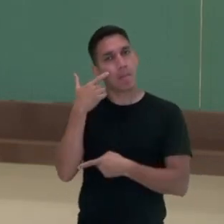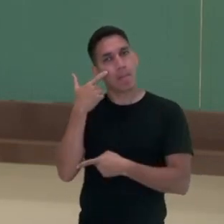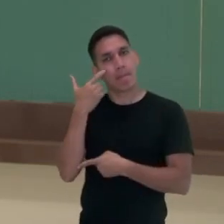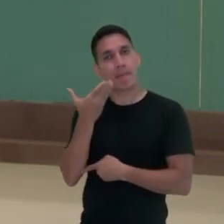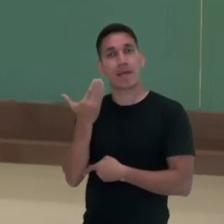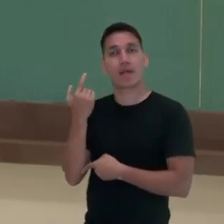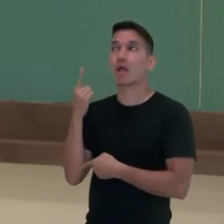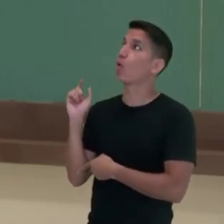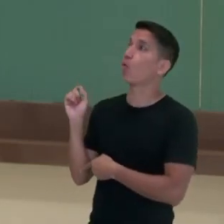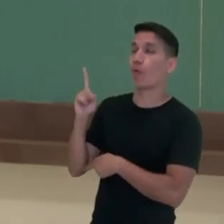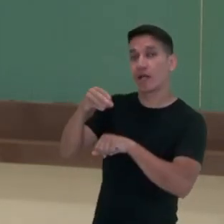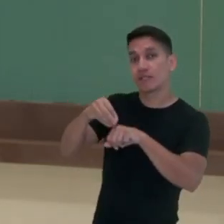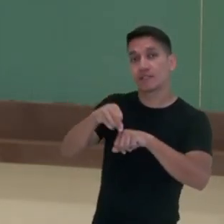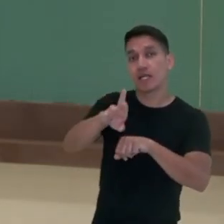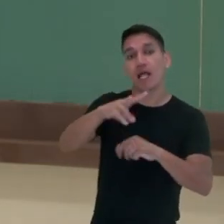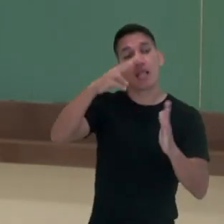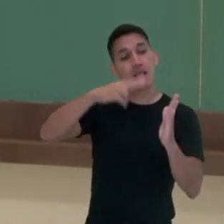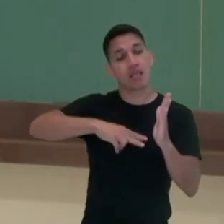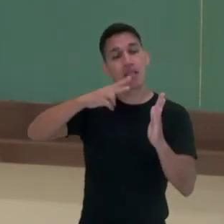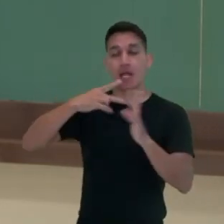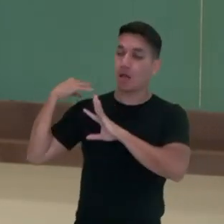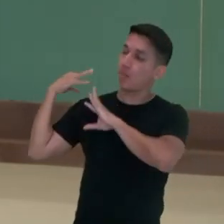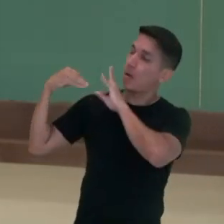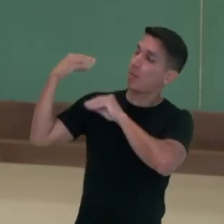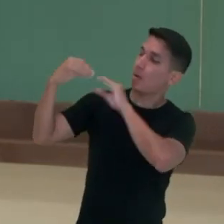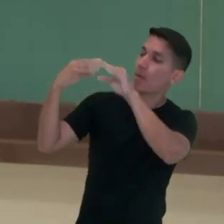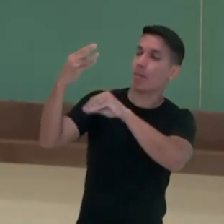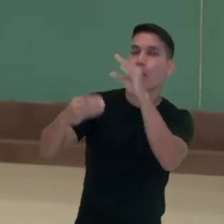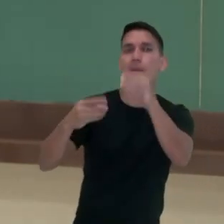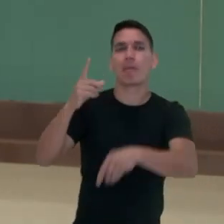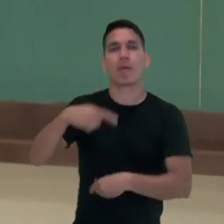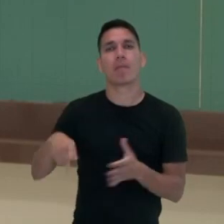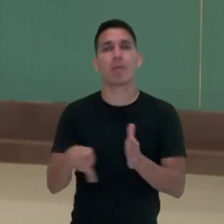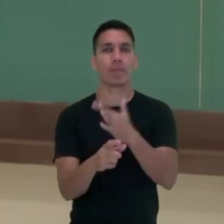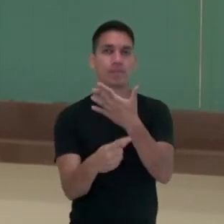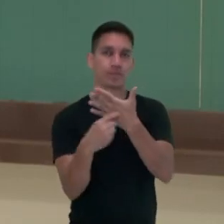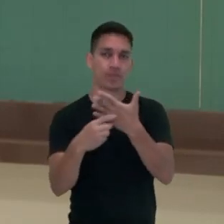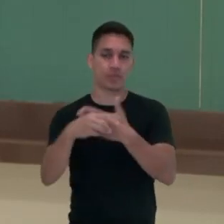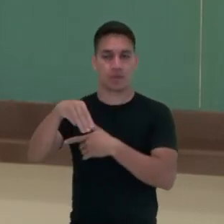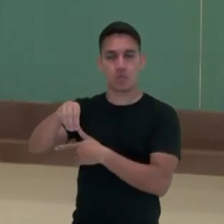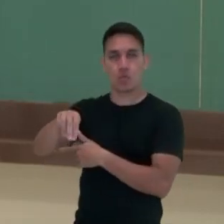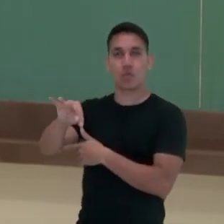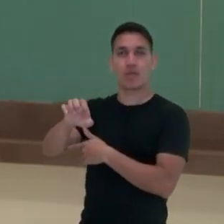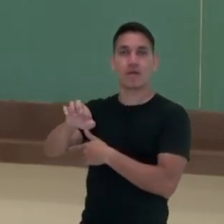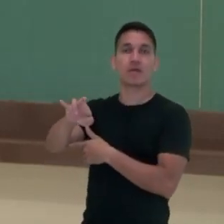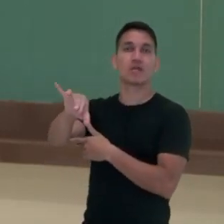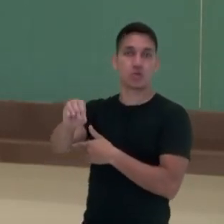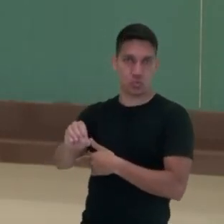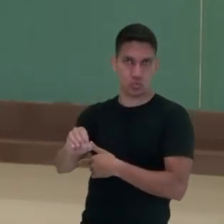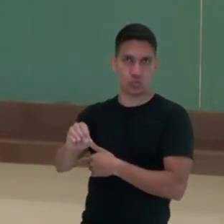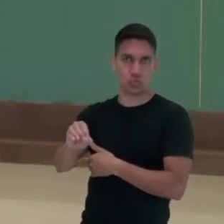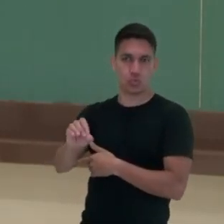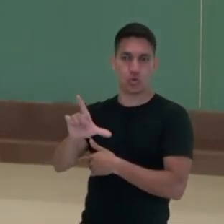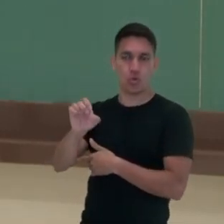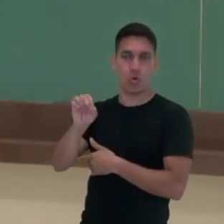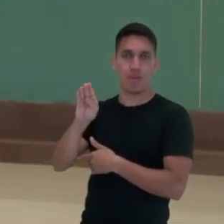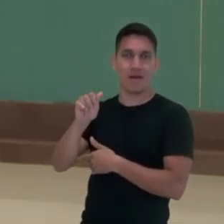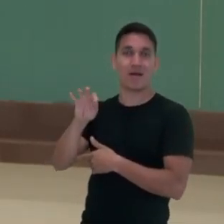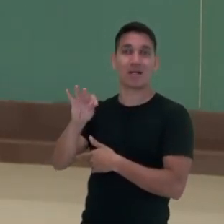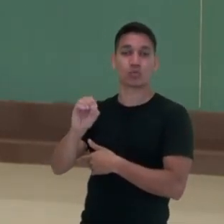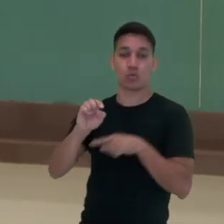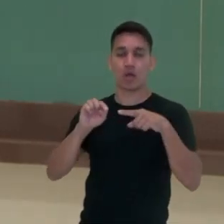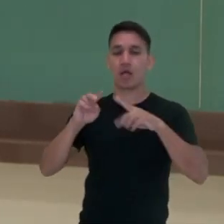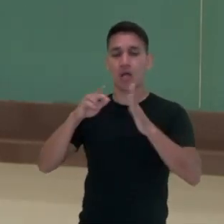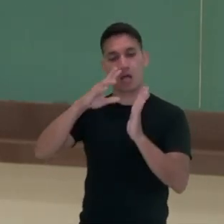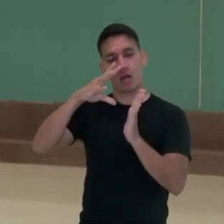também com a sugestão da leitura de uma fábula, uma fábula escrita pelo Monteiro Lobato, intitulada Burrice, a partir da qual